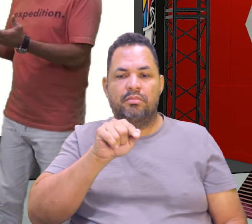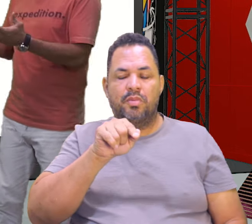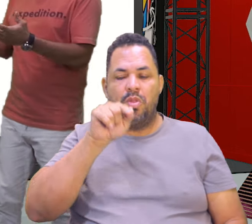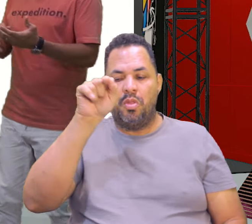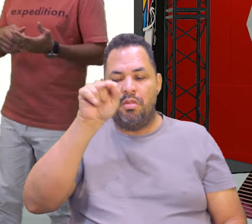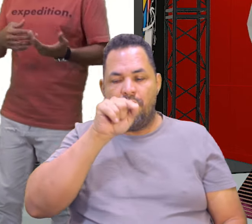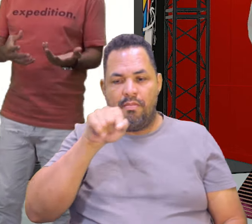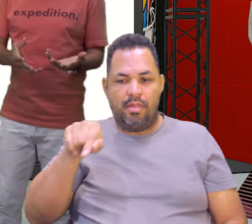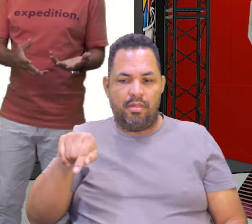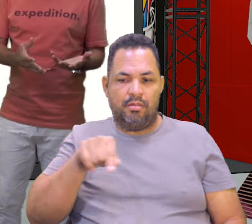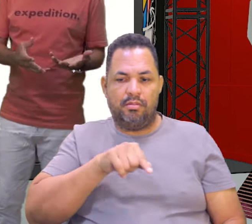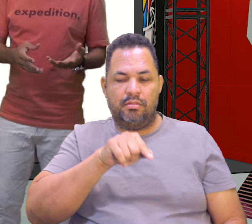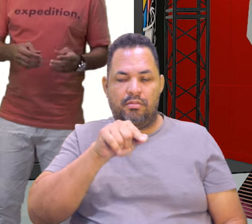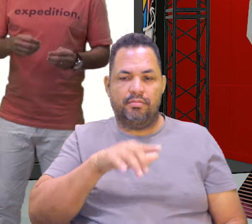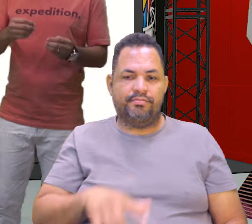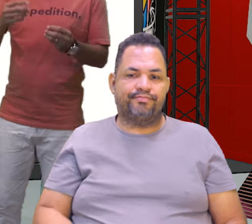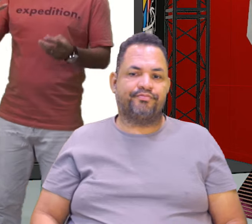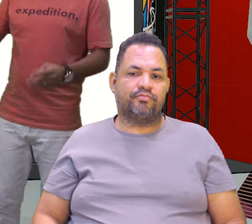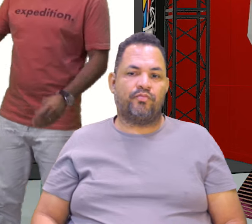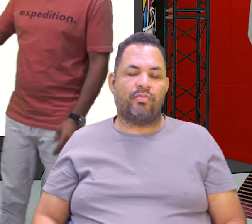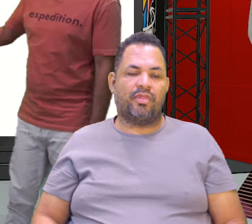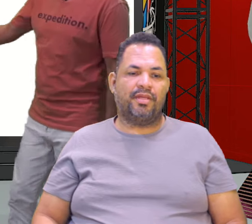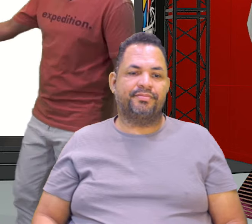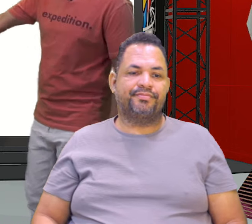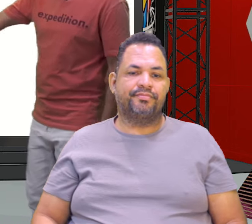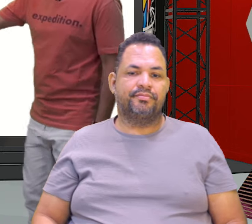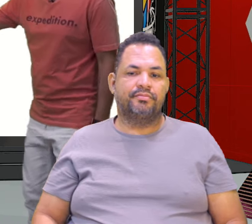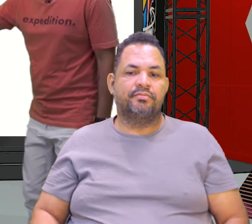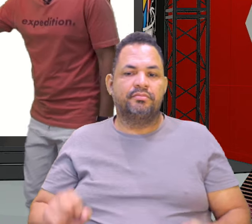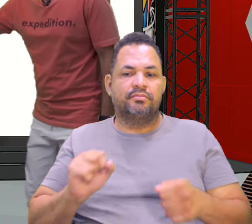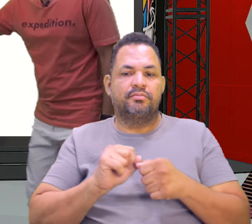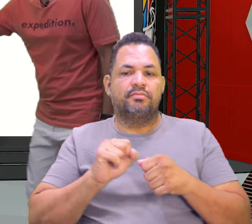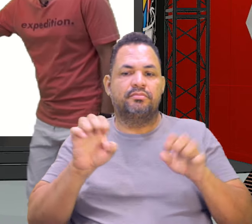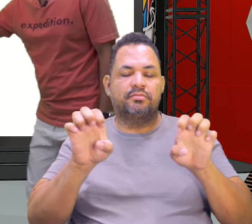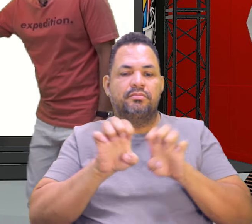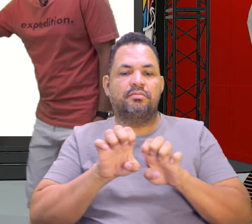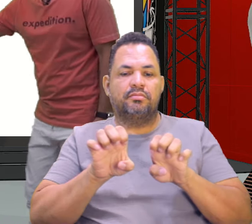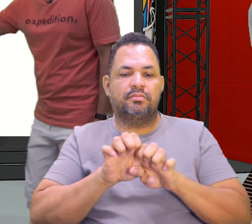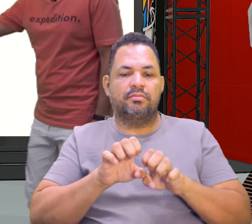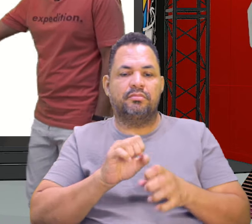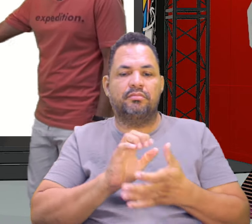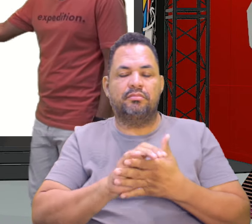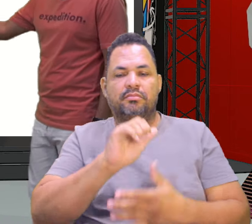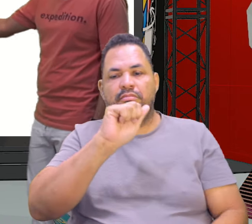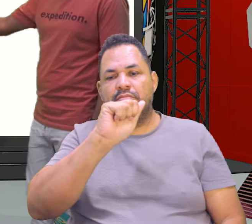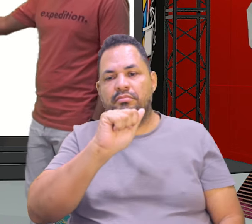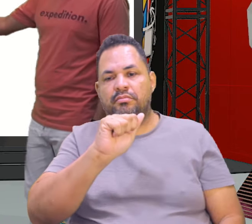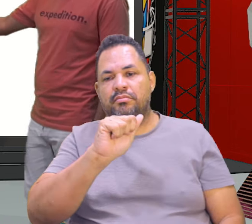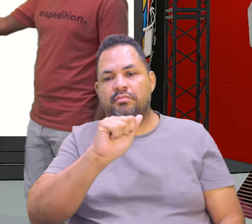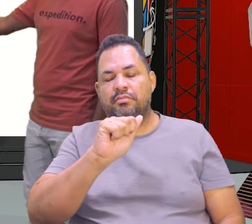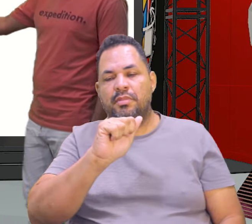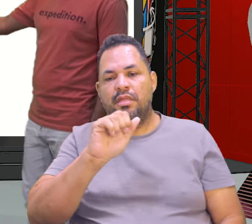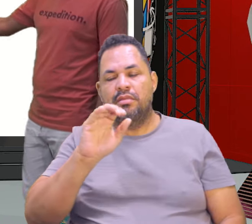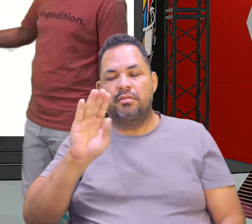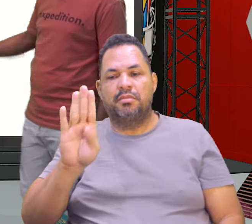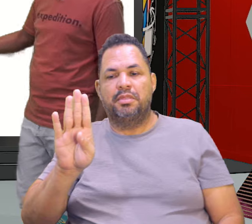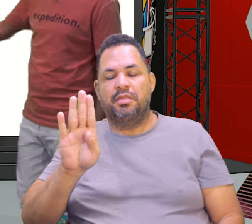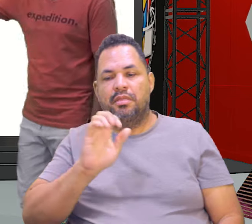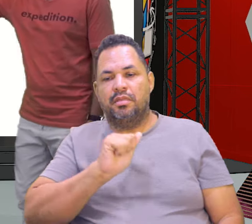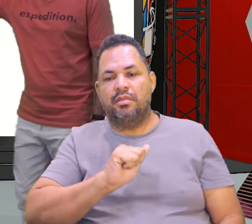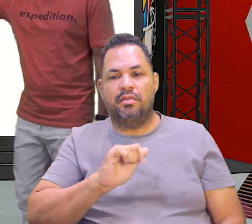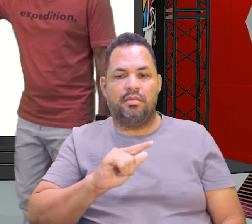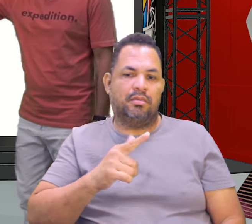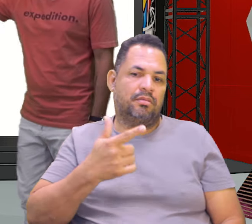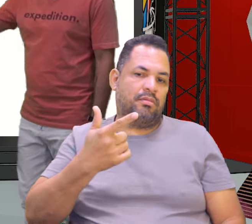dos três pontos. Tem essa aula. Aí eu penso aqui também, faço uma equação que liga aqui o ponto A e o ponto B, aí